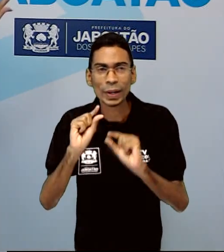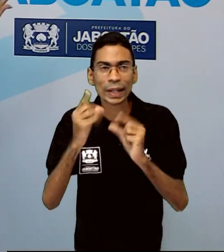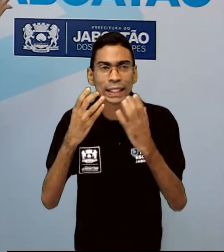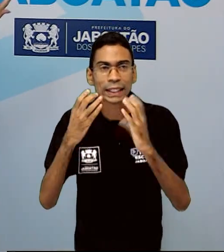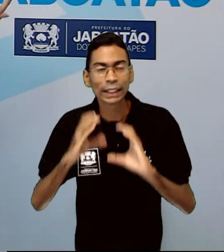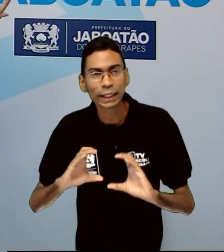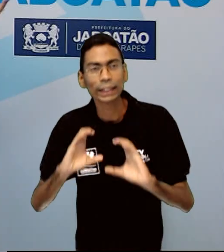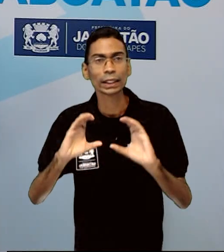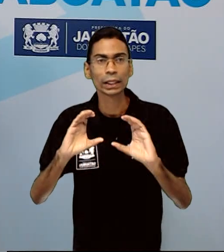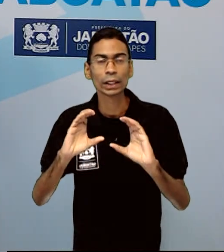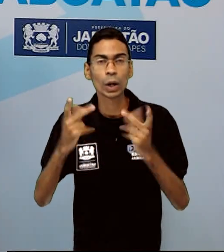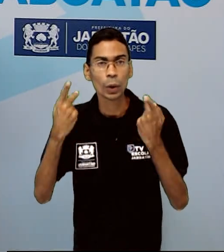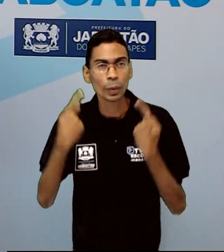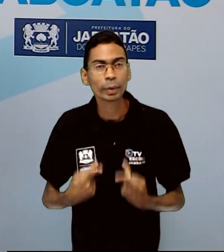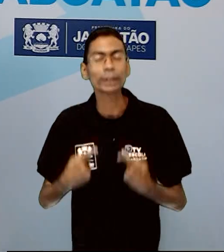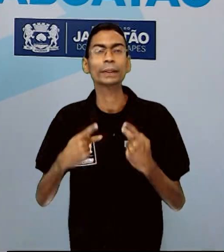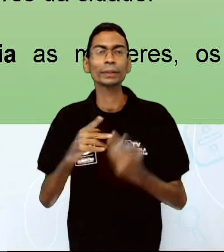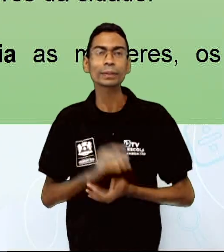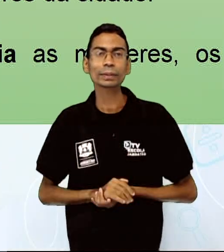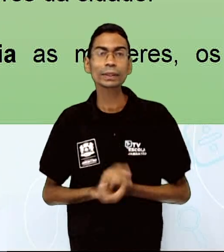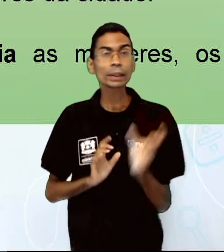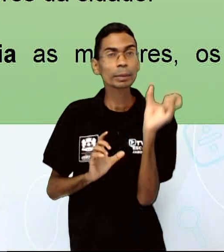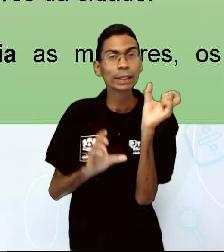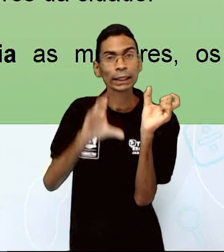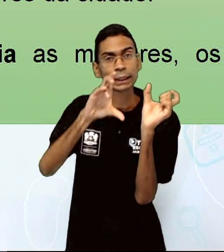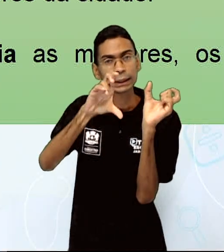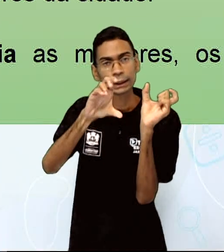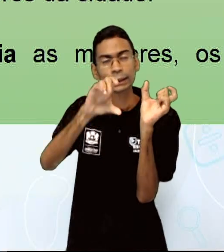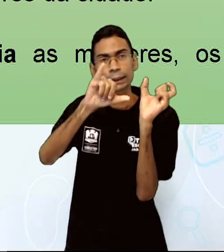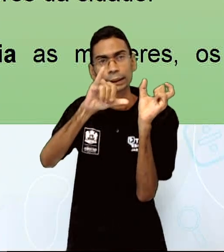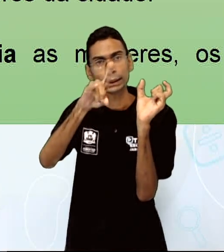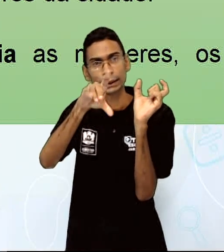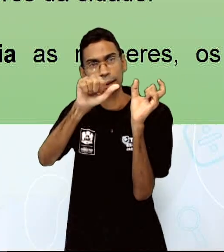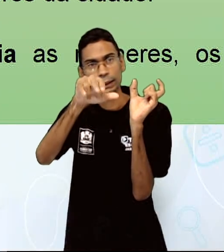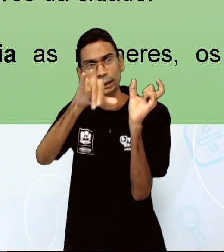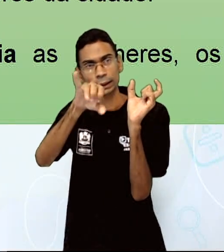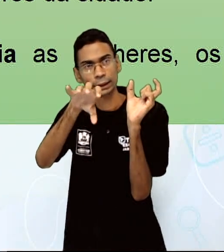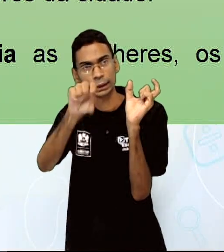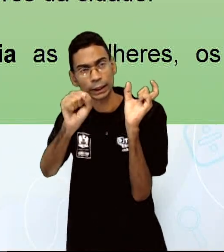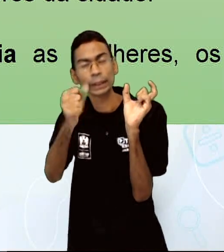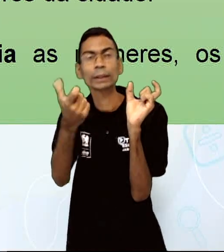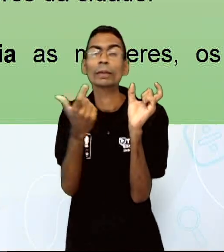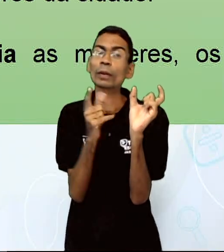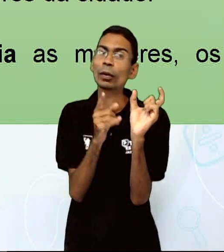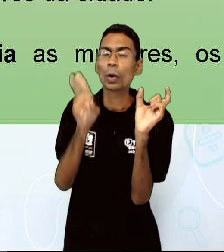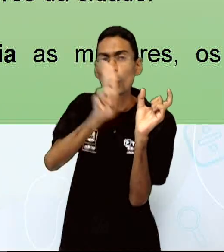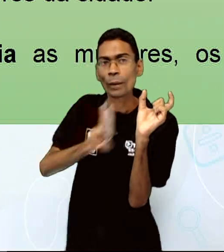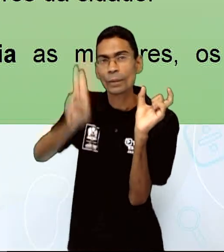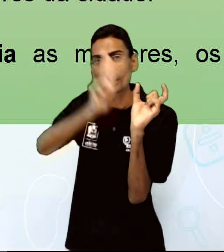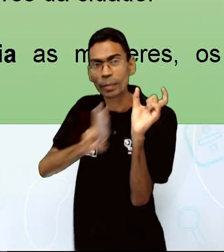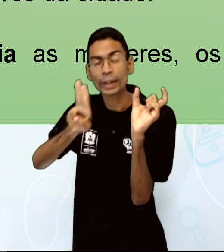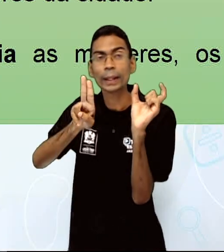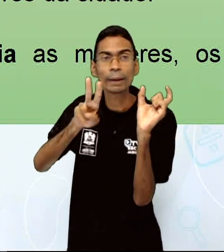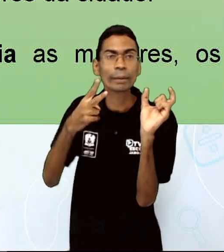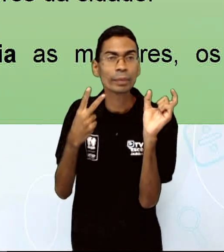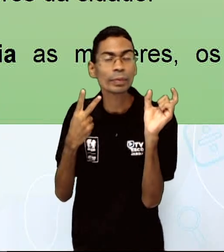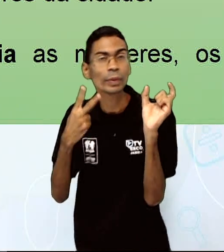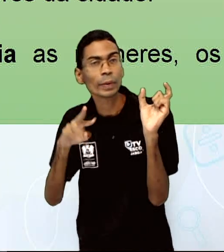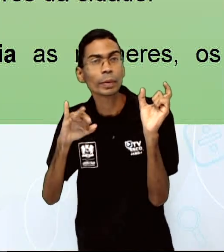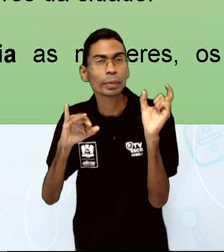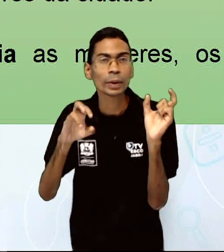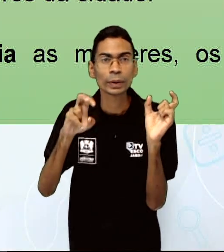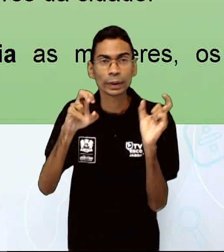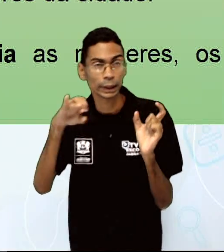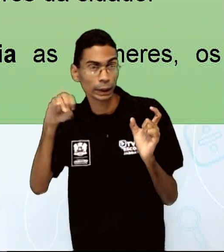cidadania foi usada há cerca de 2.500 anos e indicava a situação política de uma